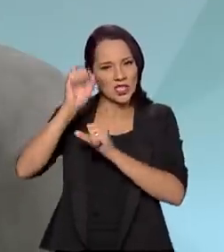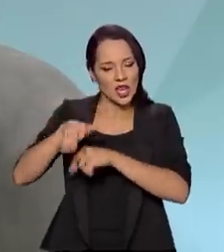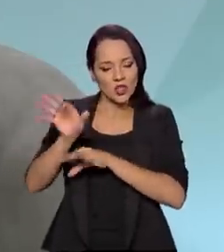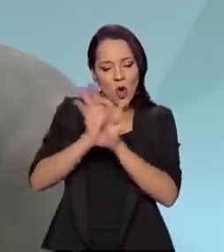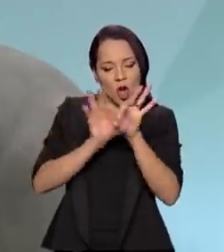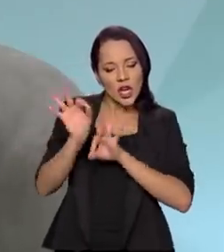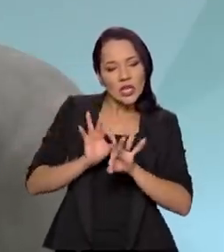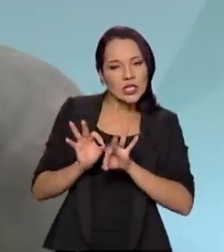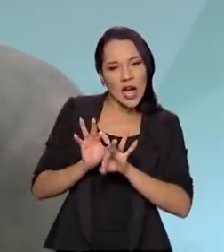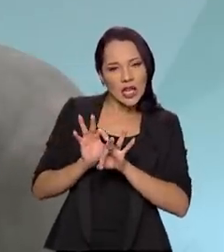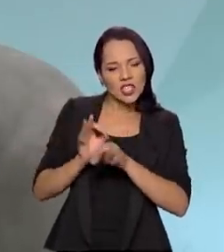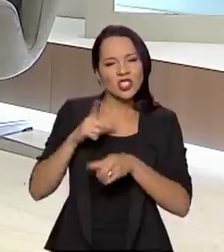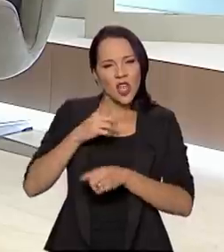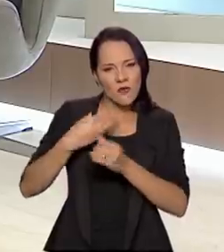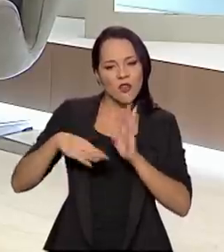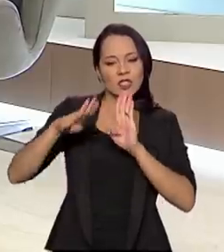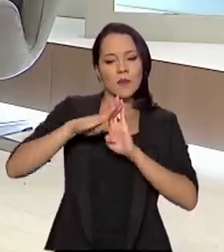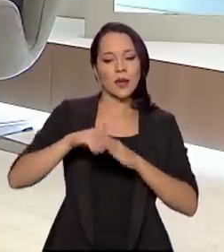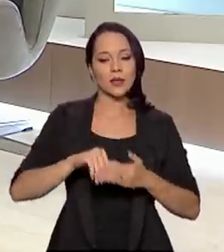a estrutura do país.